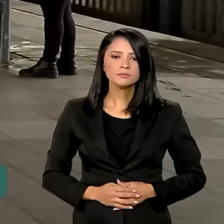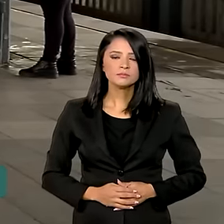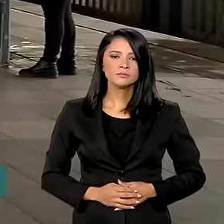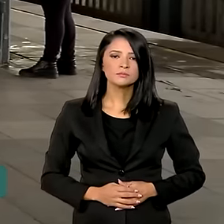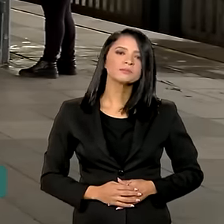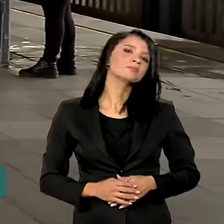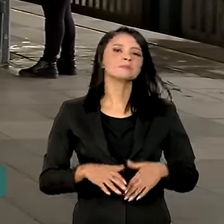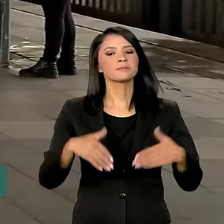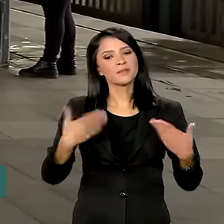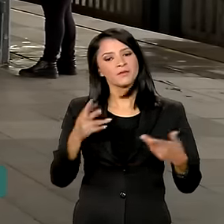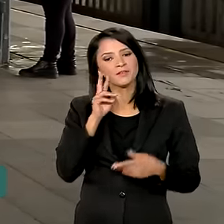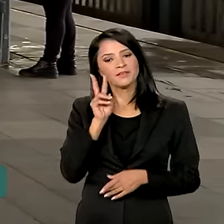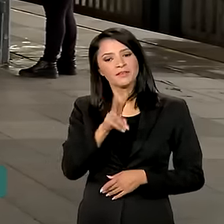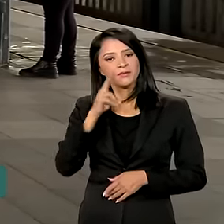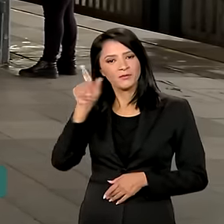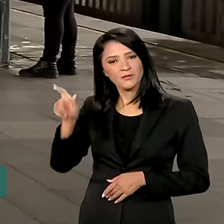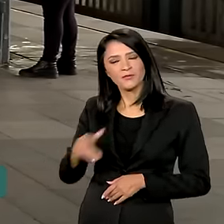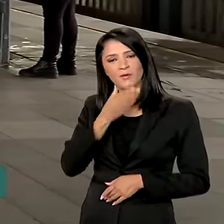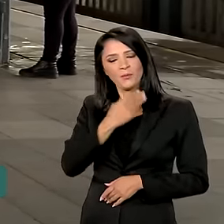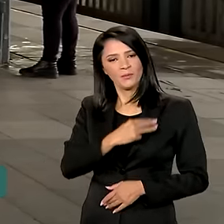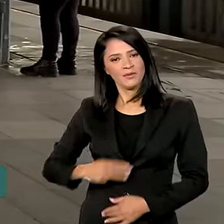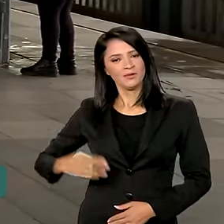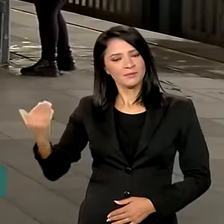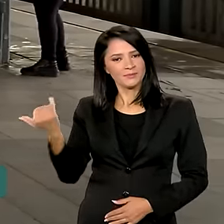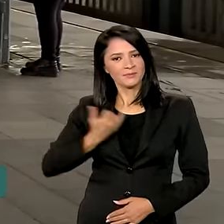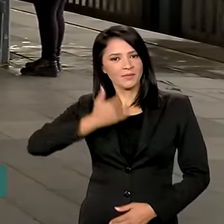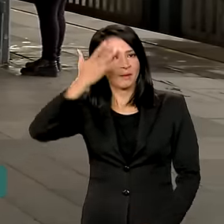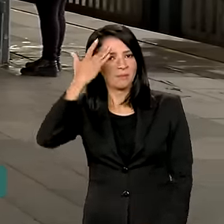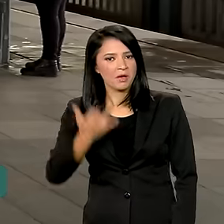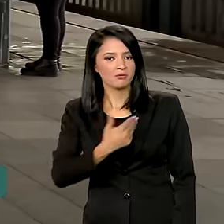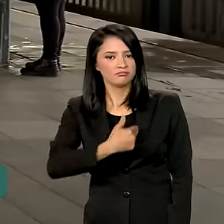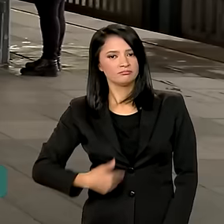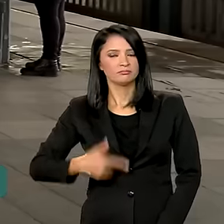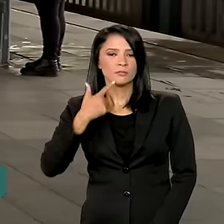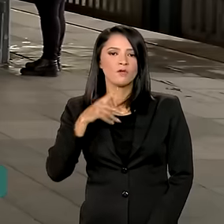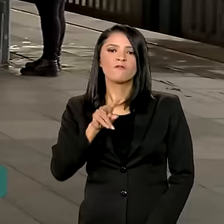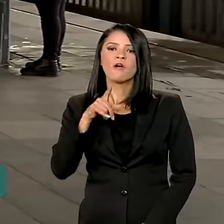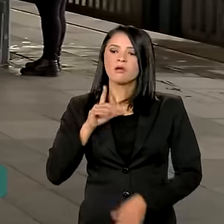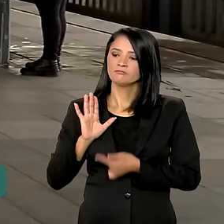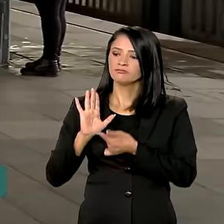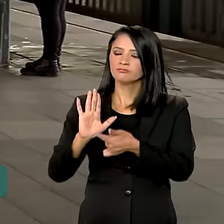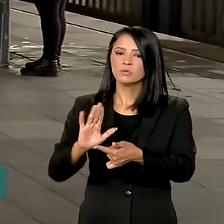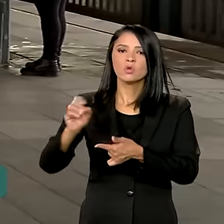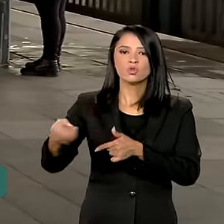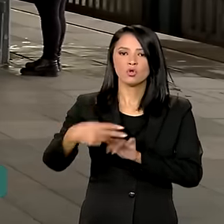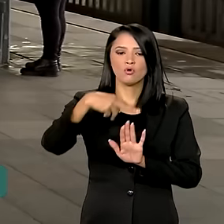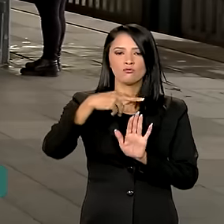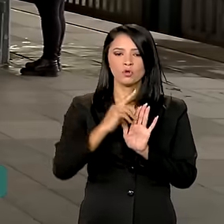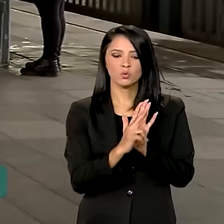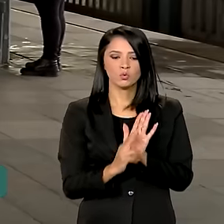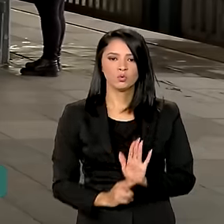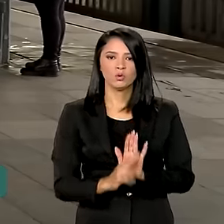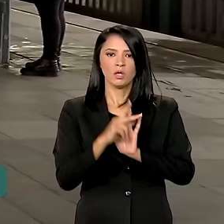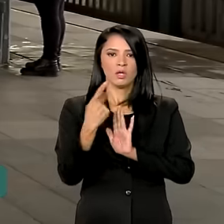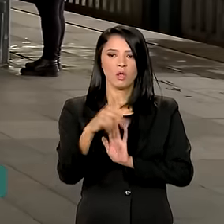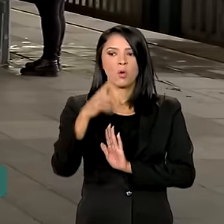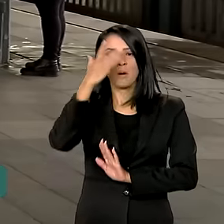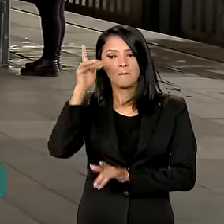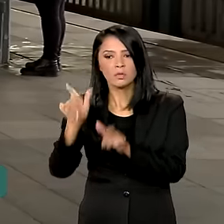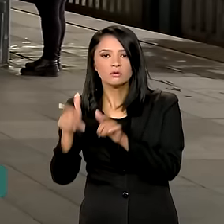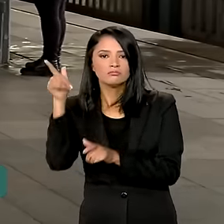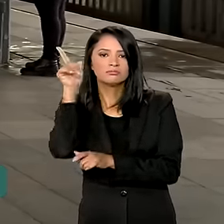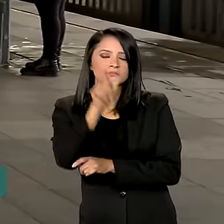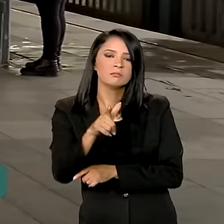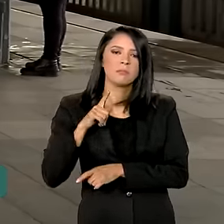Bom, portanto, como vocês ouviram aí o ministro falar, amanhã o governo deve disponibilizar uma nova lista com contemplados